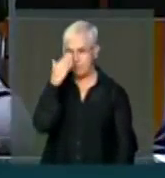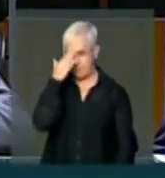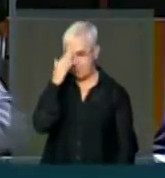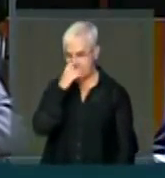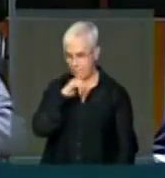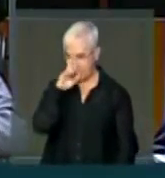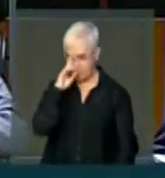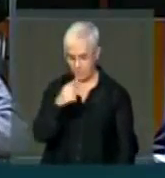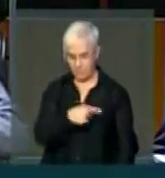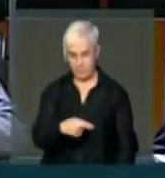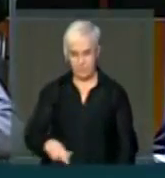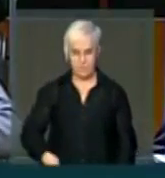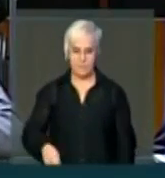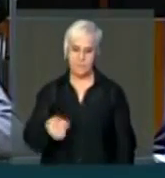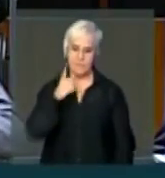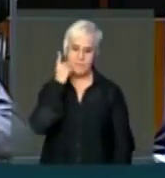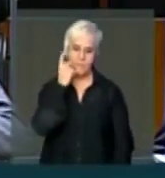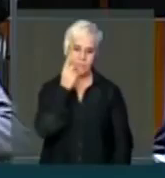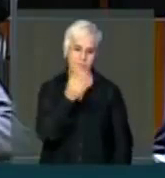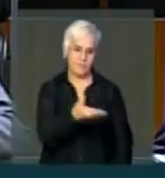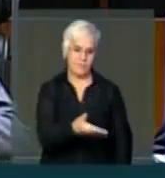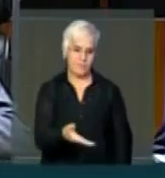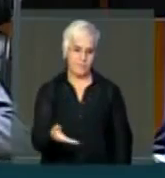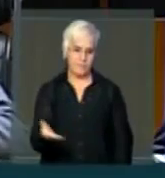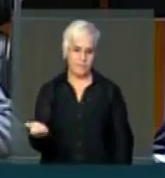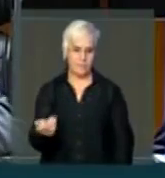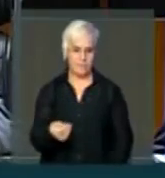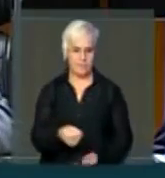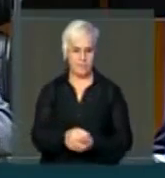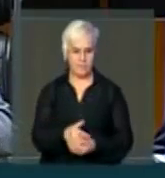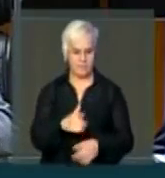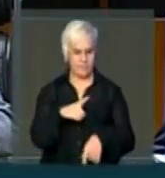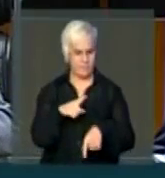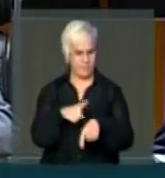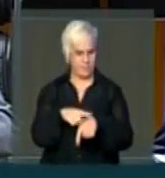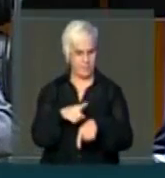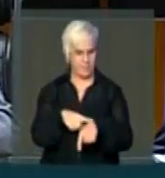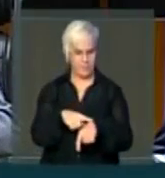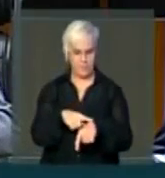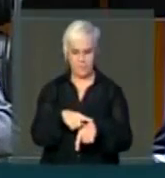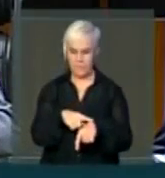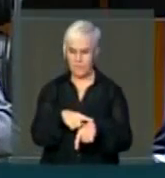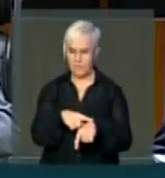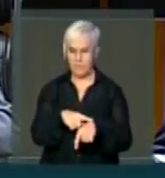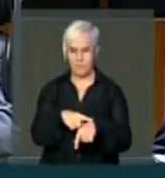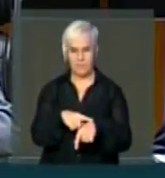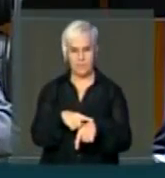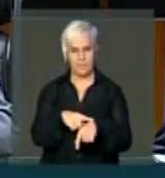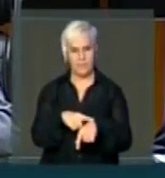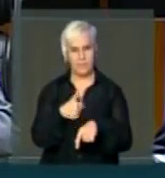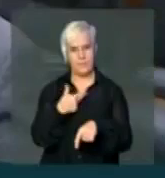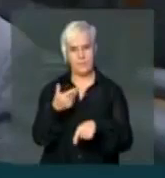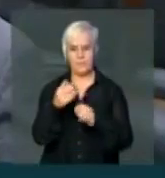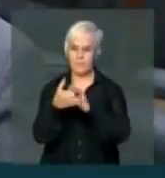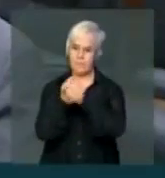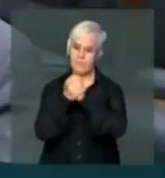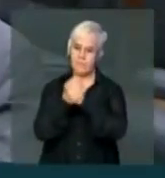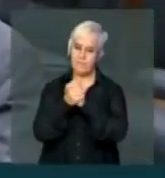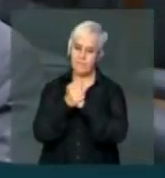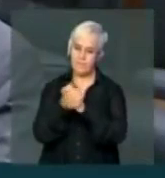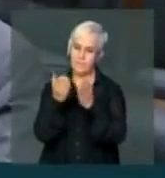Sras. e Srs. Deputados. Ao tempo em que eu quero desejar